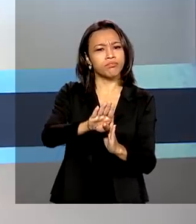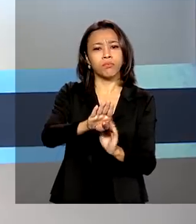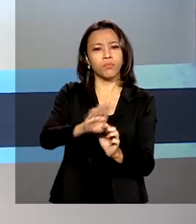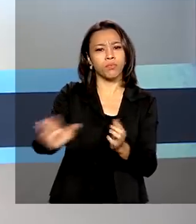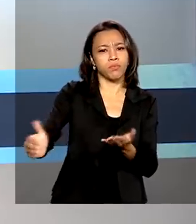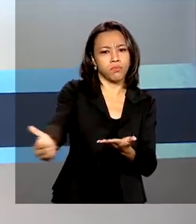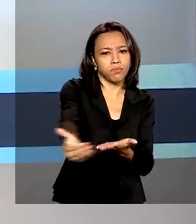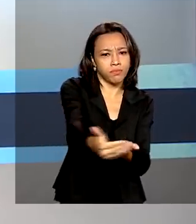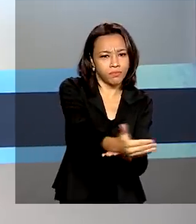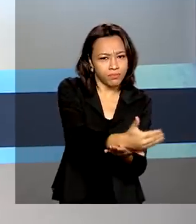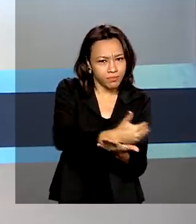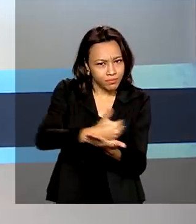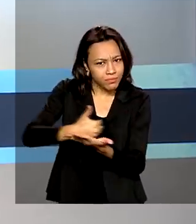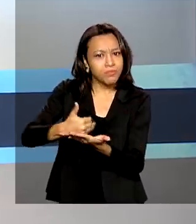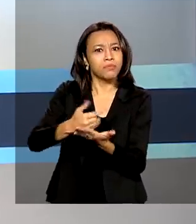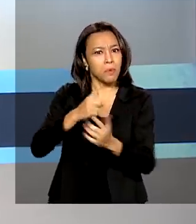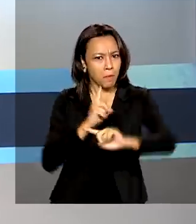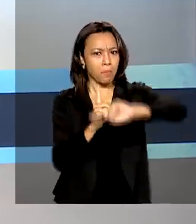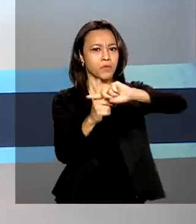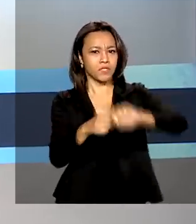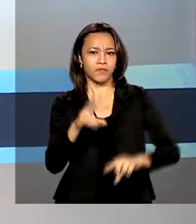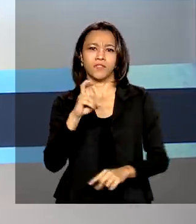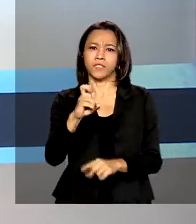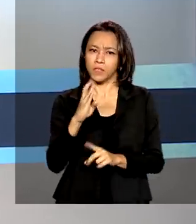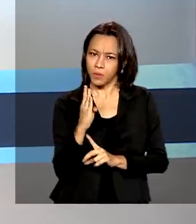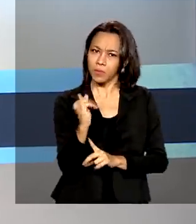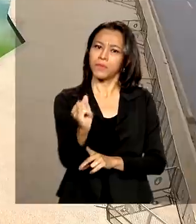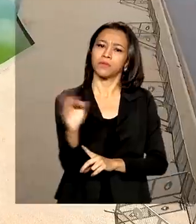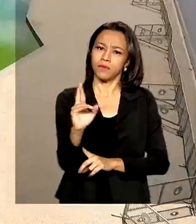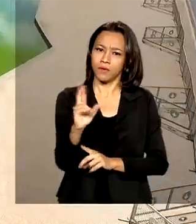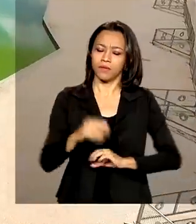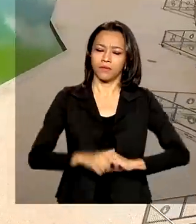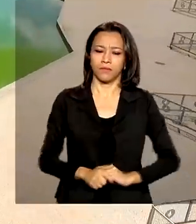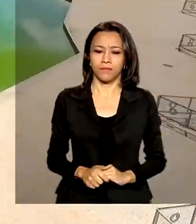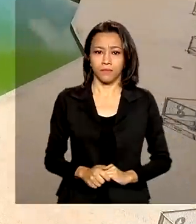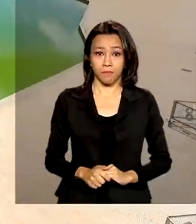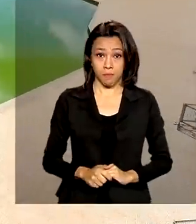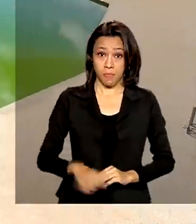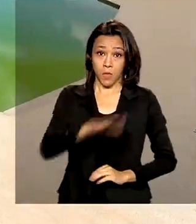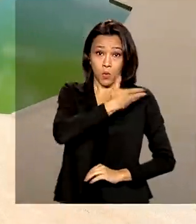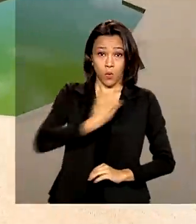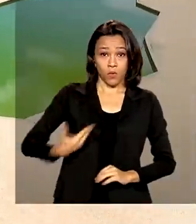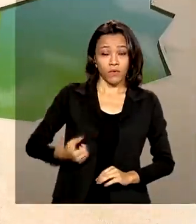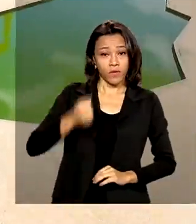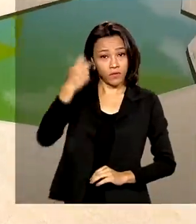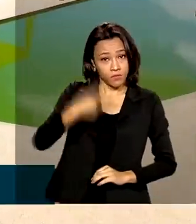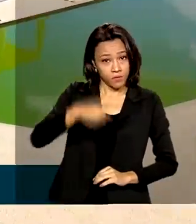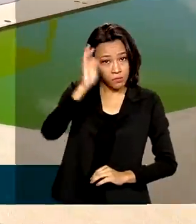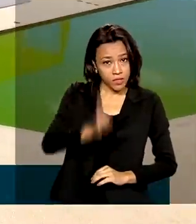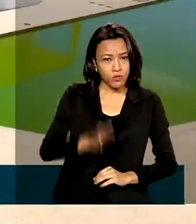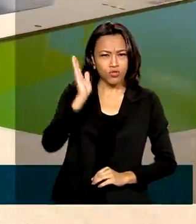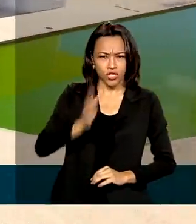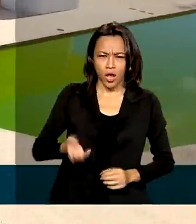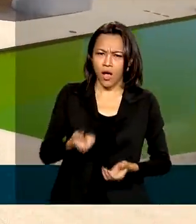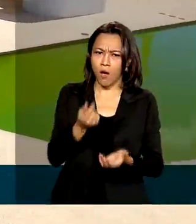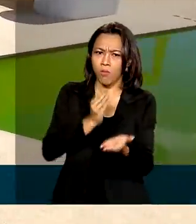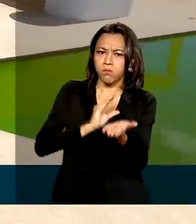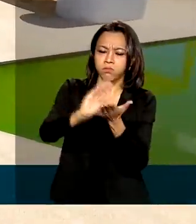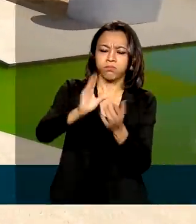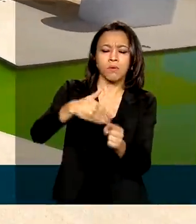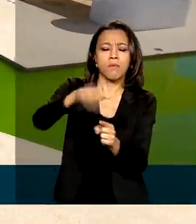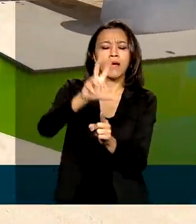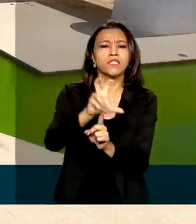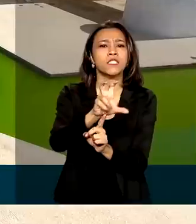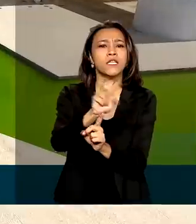arrecadação positiva de 5 bilhões de reais. O governo brasileiro já desembolsou mais de 500